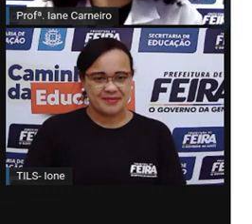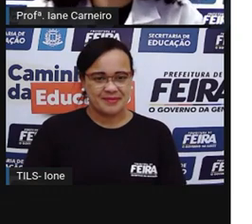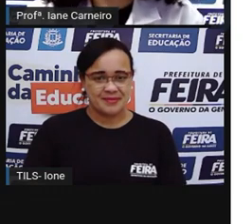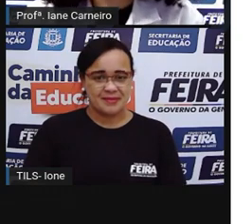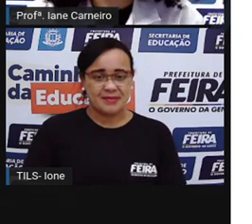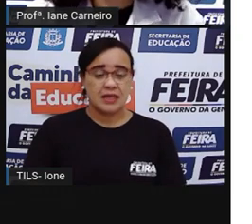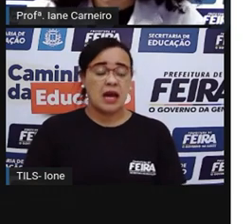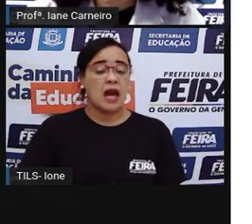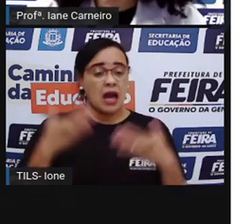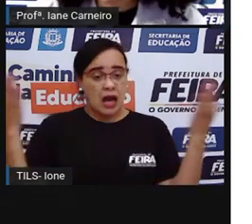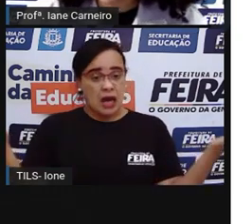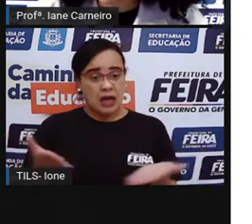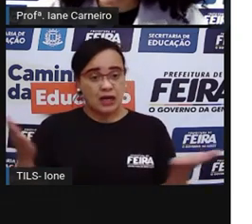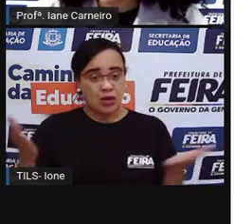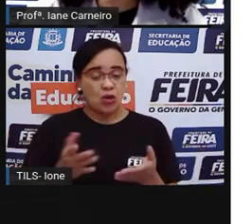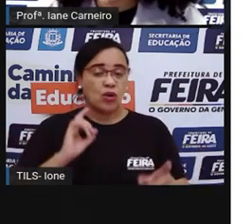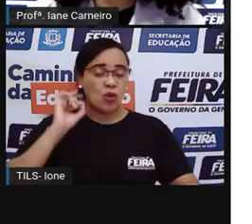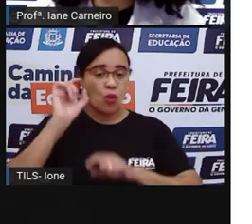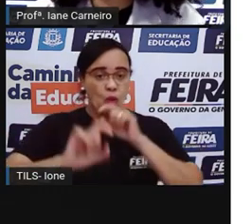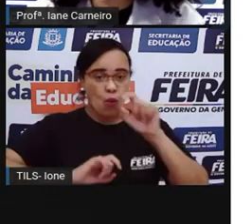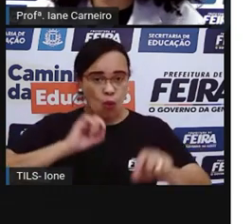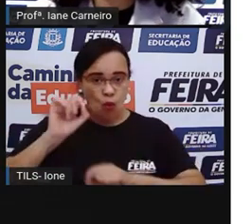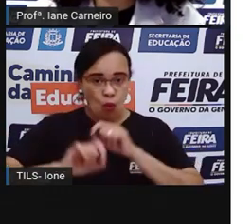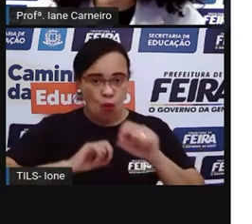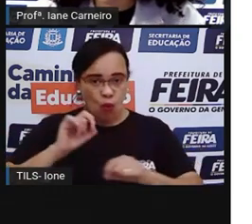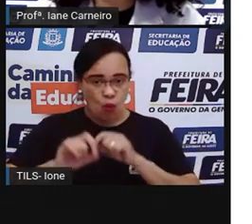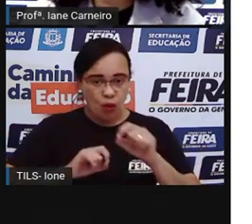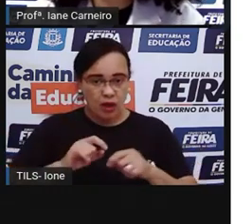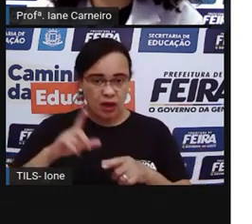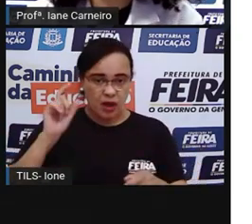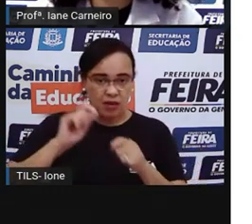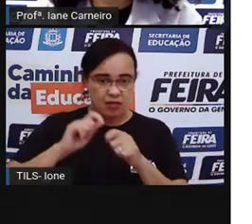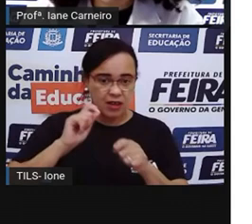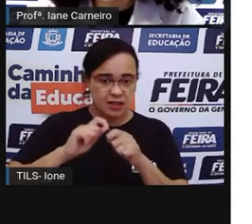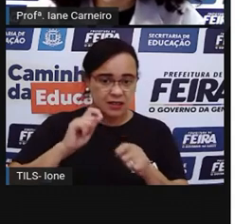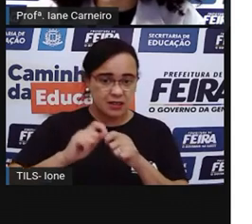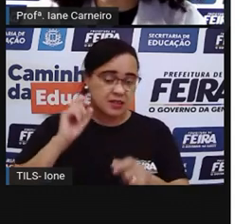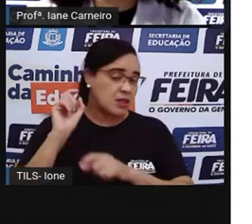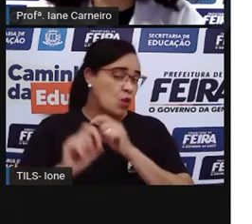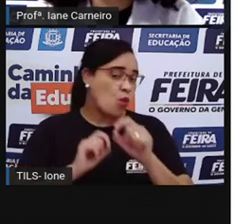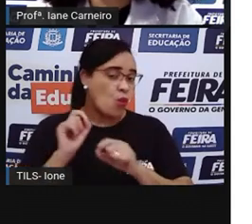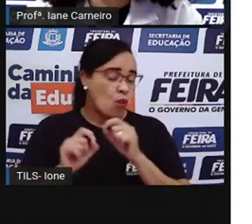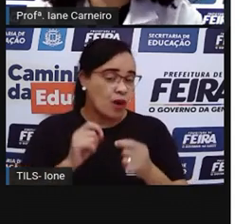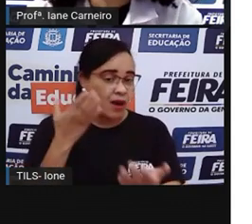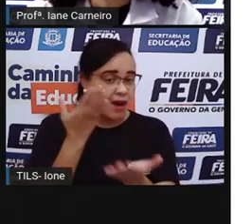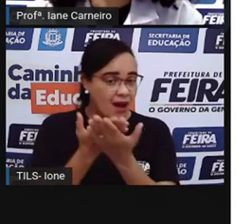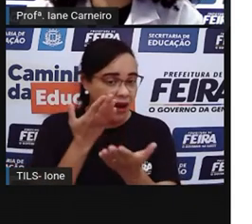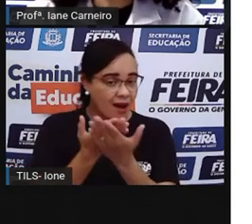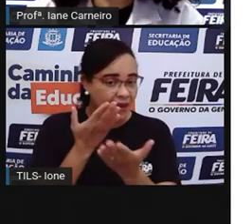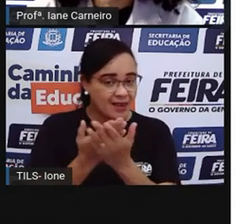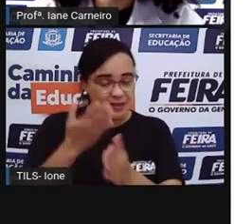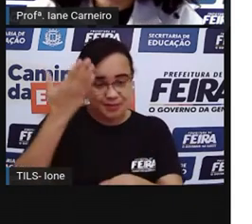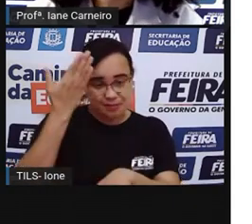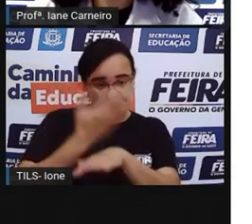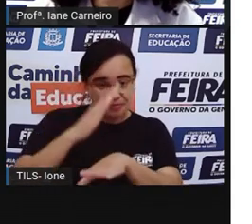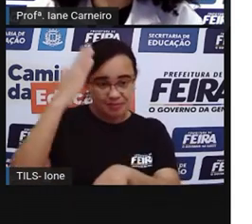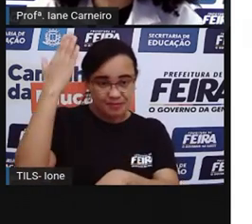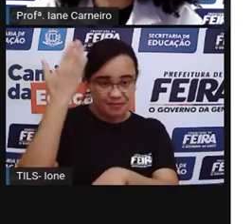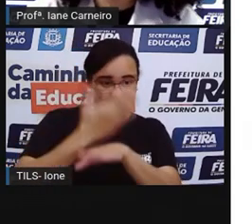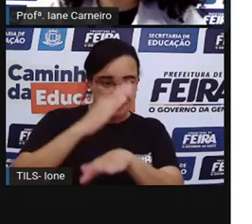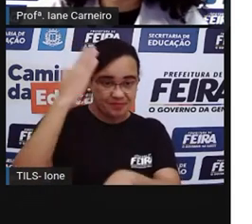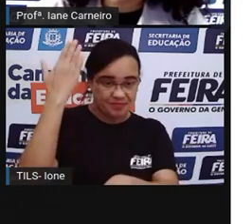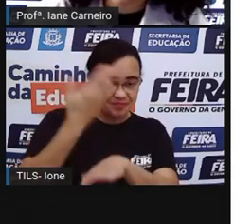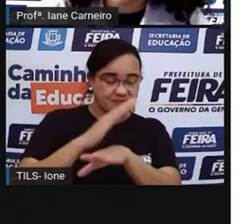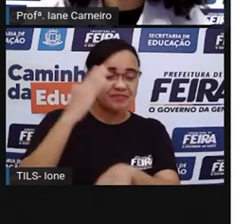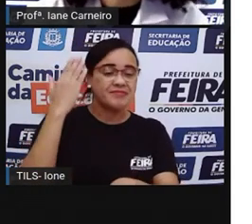E aí, a Pro quer convidar vocês para fazer a nossa aula prática, né? E vocês já peguem o